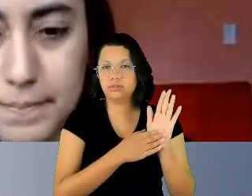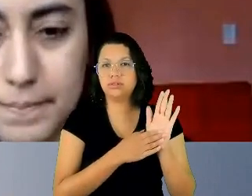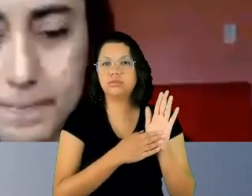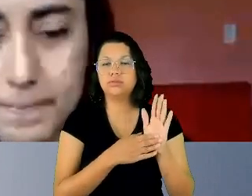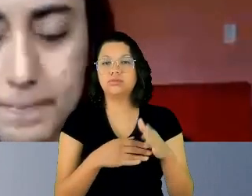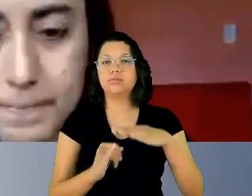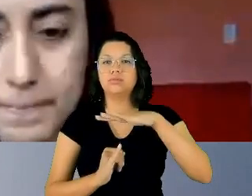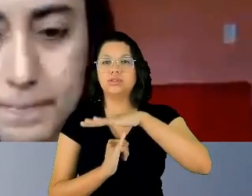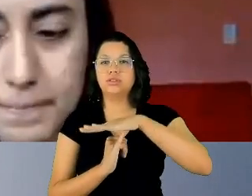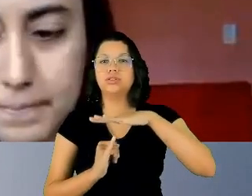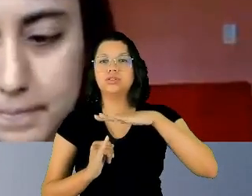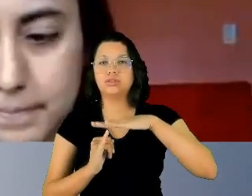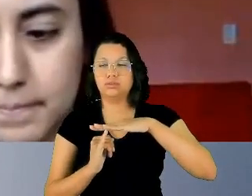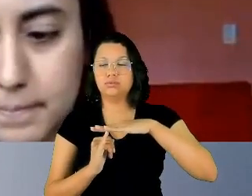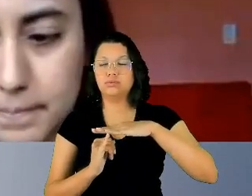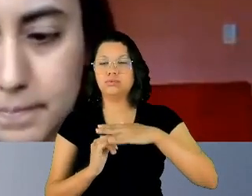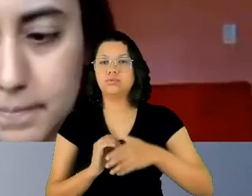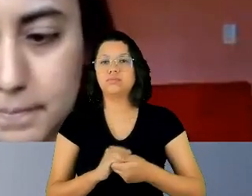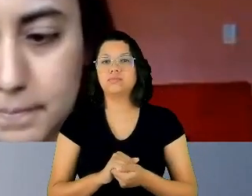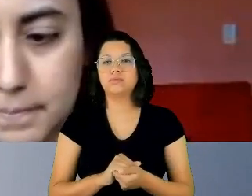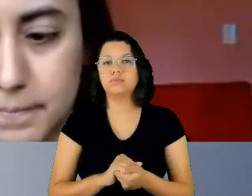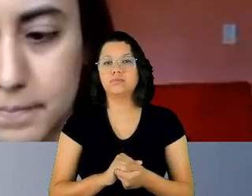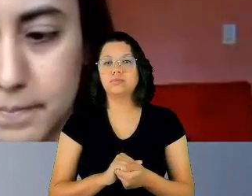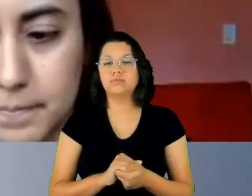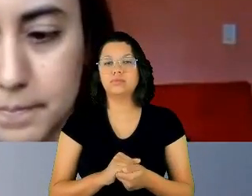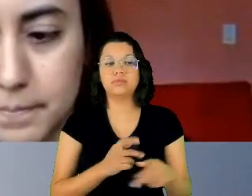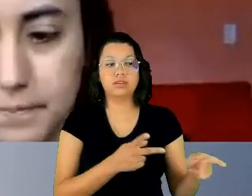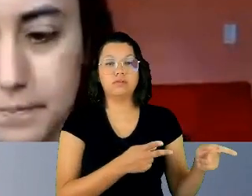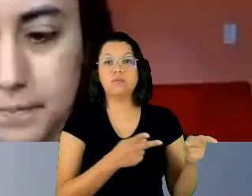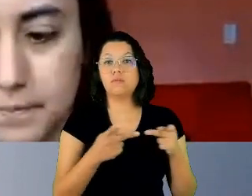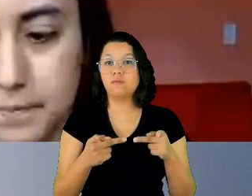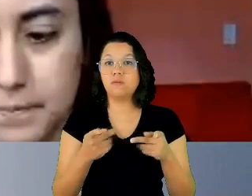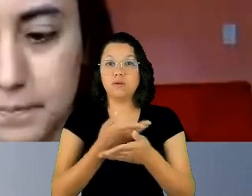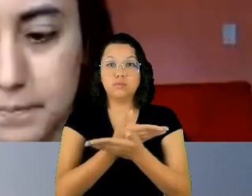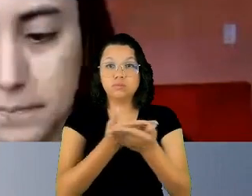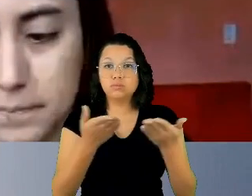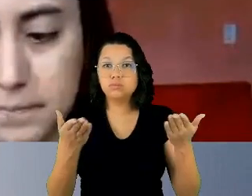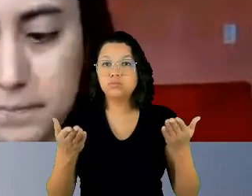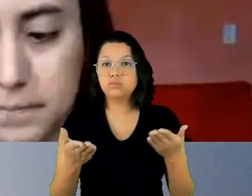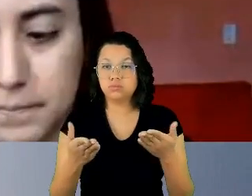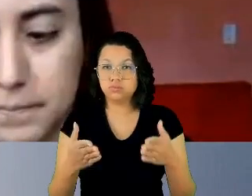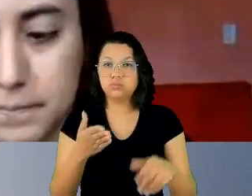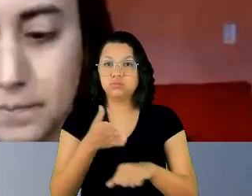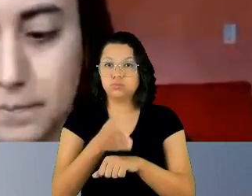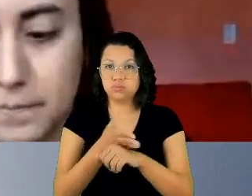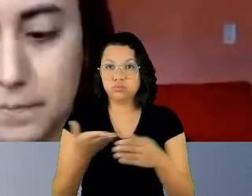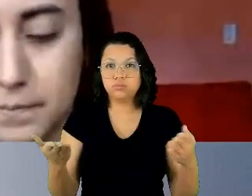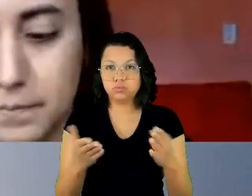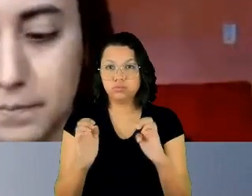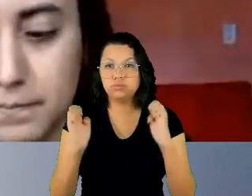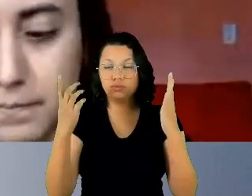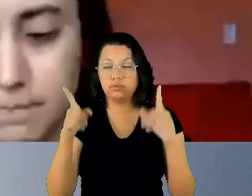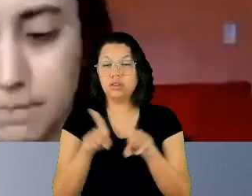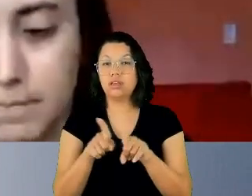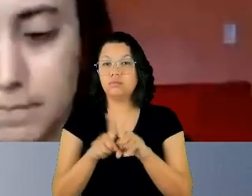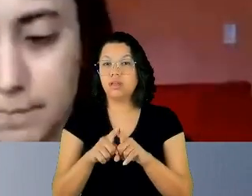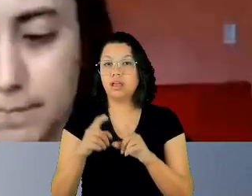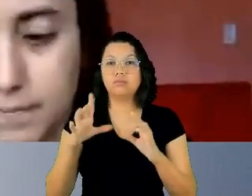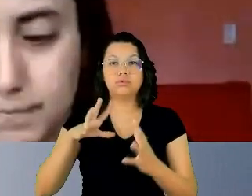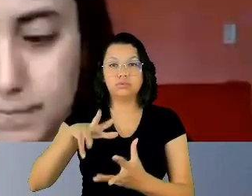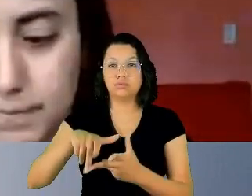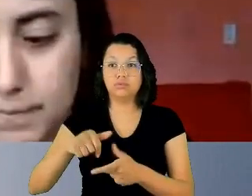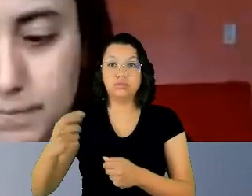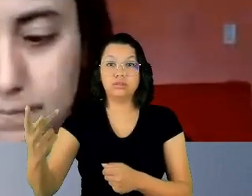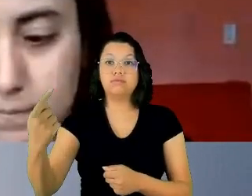E eu convido a todos os que estão participando do presente evento, bem como a todos que virão a participar